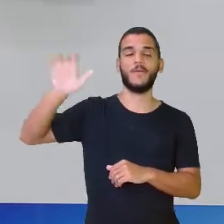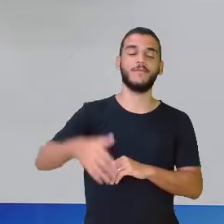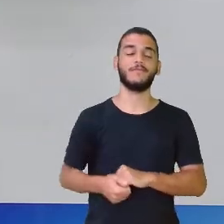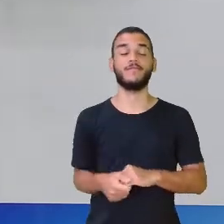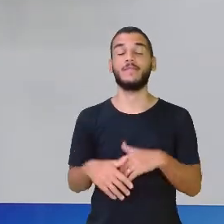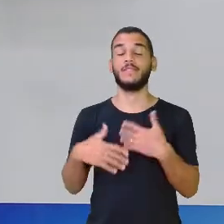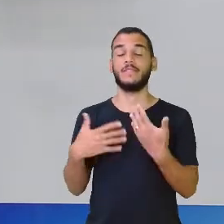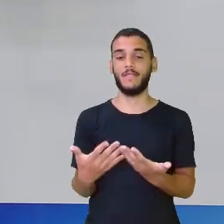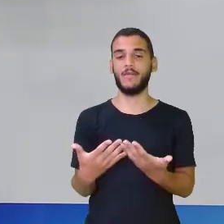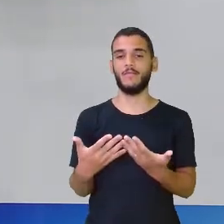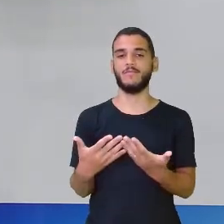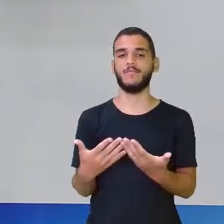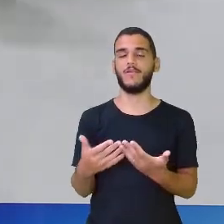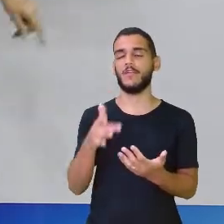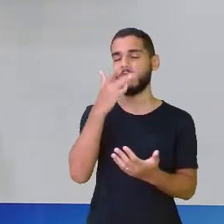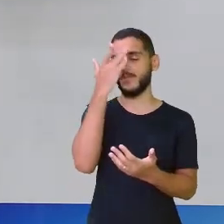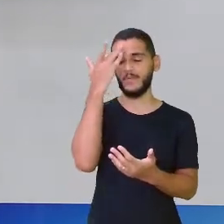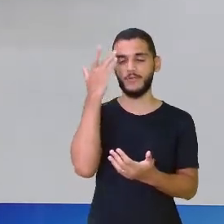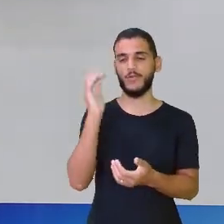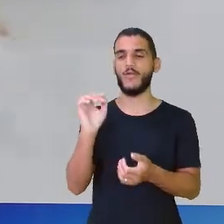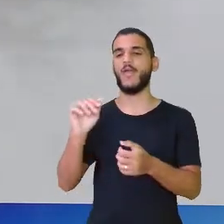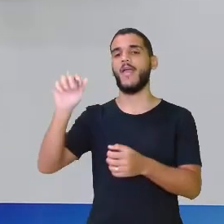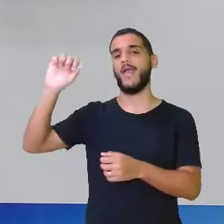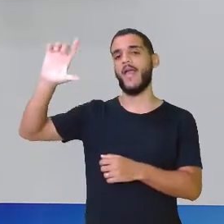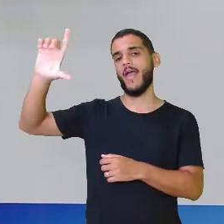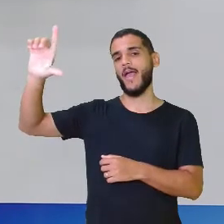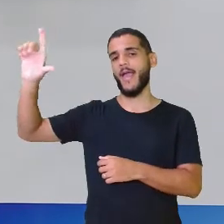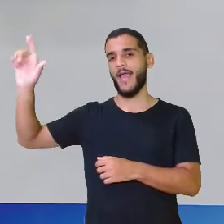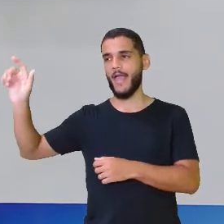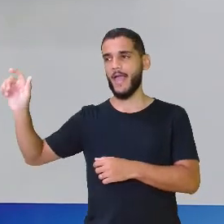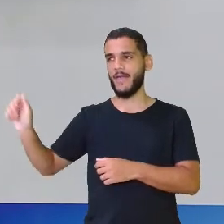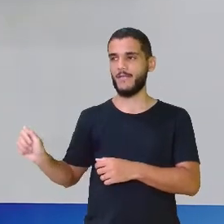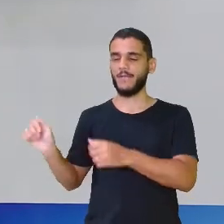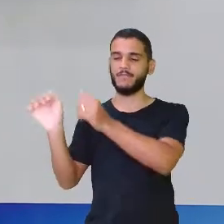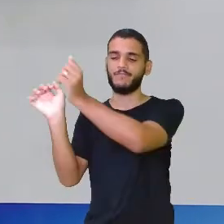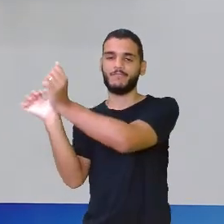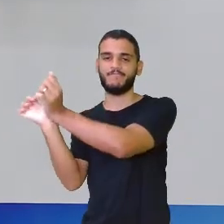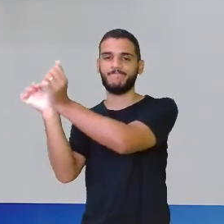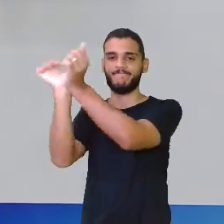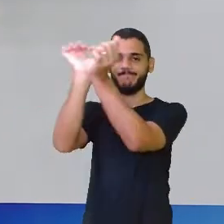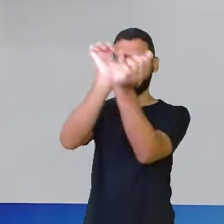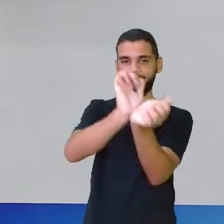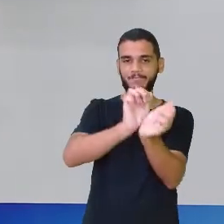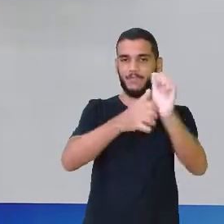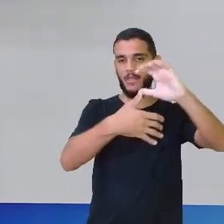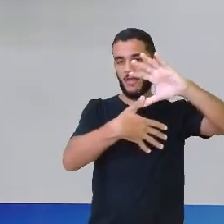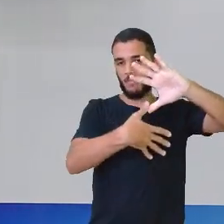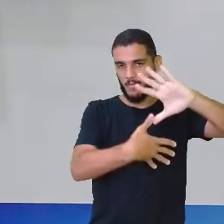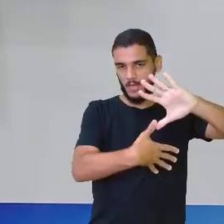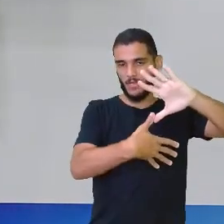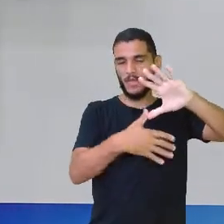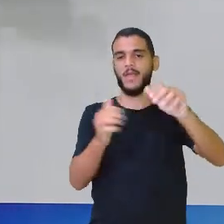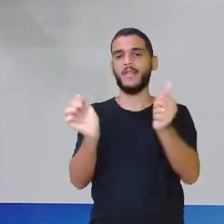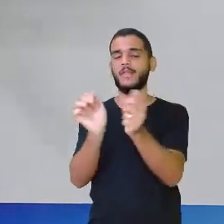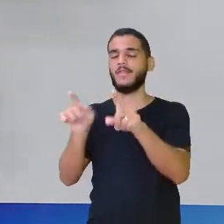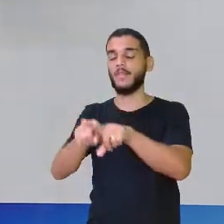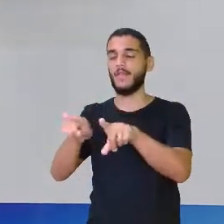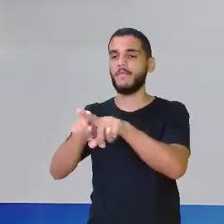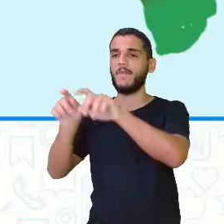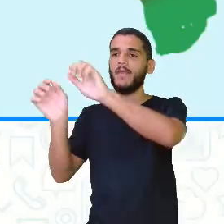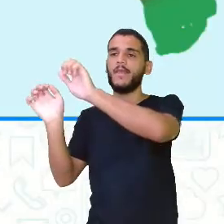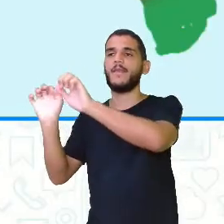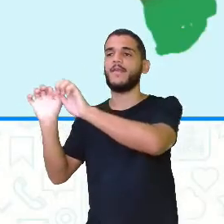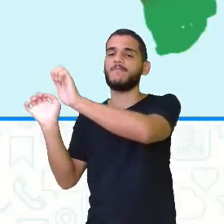Então, eles tiravam essas pessoas daqui da África, traziam tanto para a América quanto ali para a Europa,